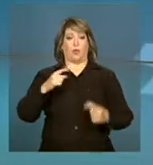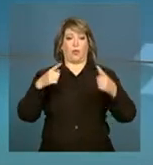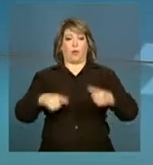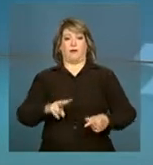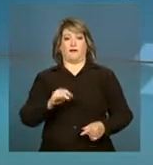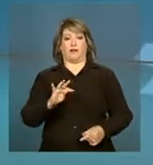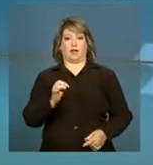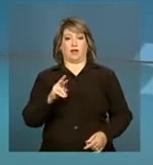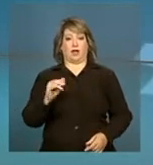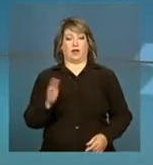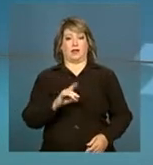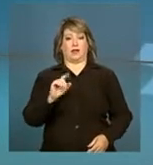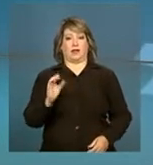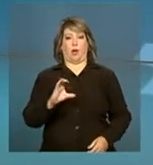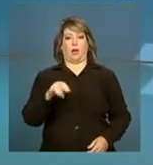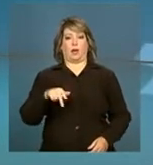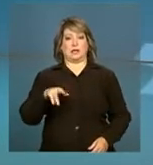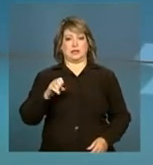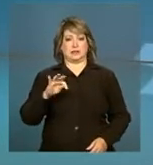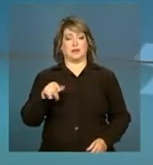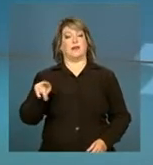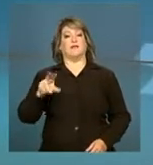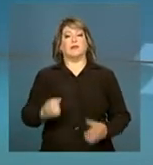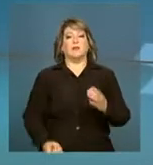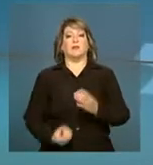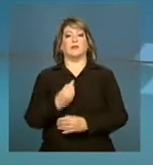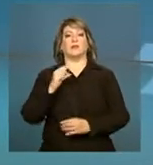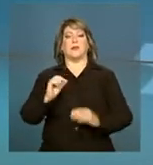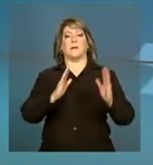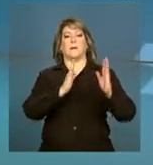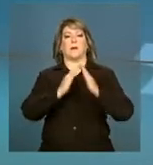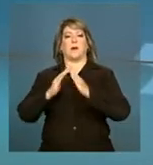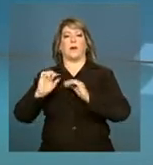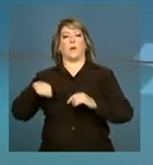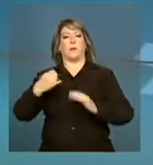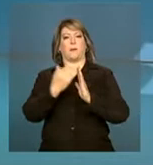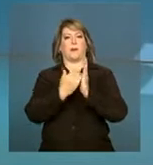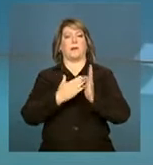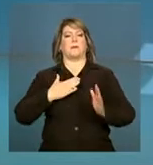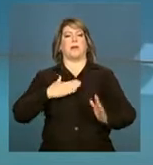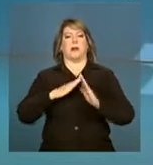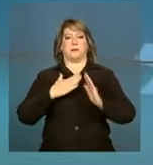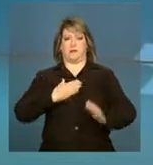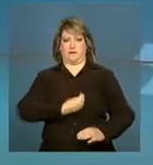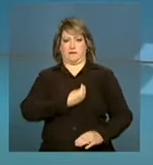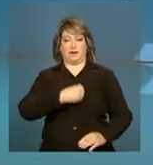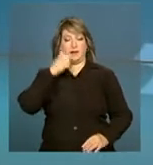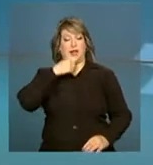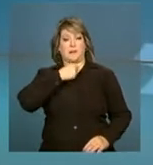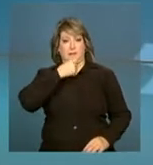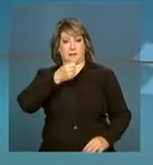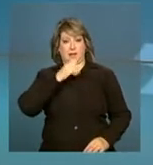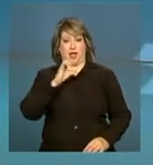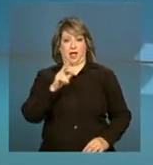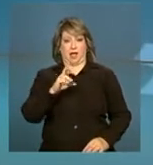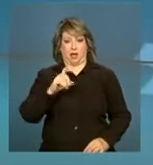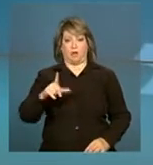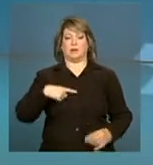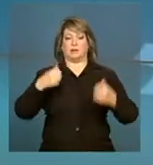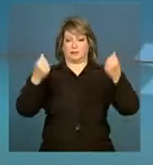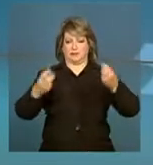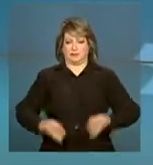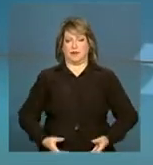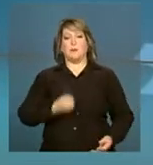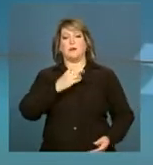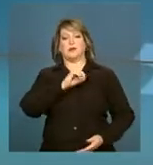Conquista, onde vai inaugurar moradias do programa Minha Casa Minha Vida. E quem está lá é a repórter Carolina Becker.